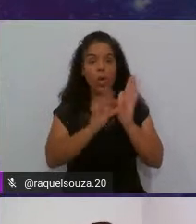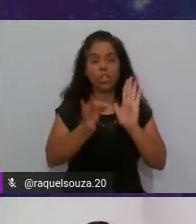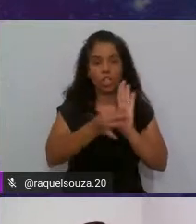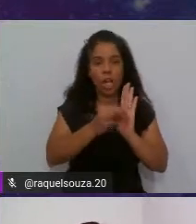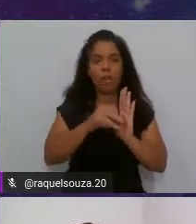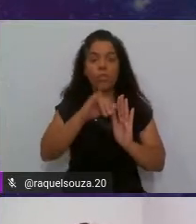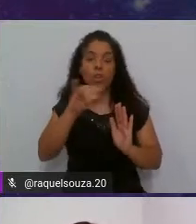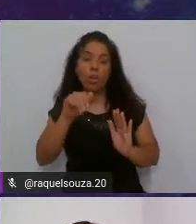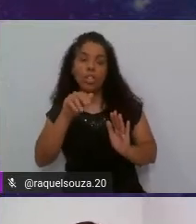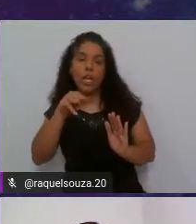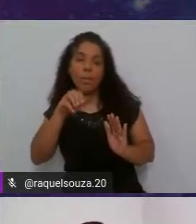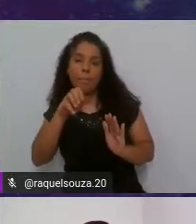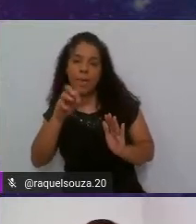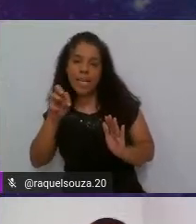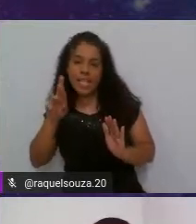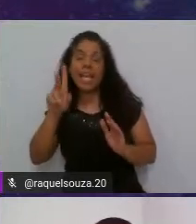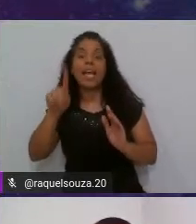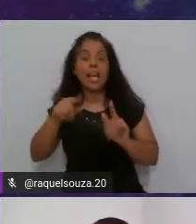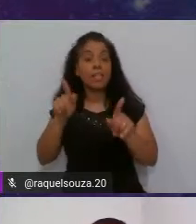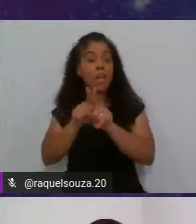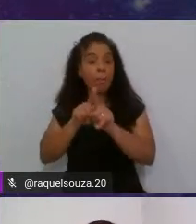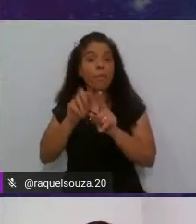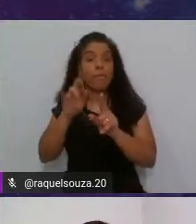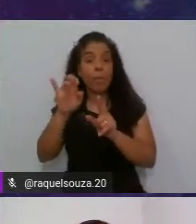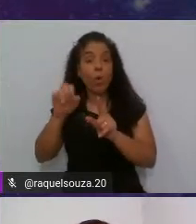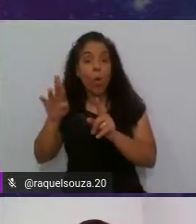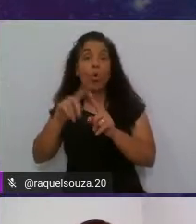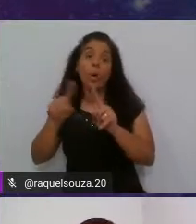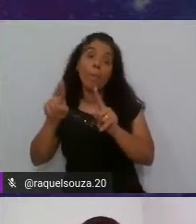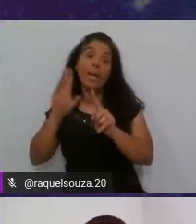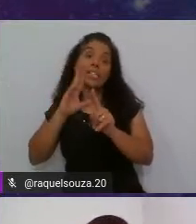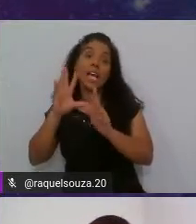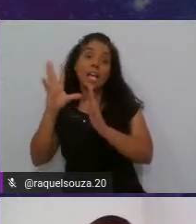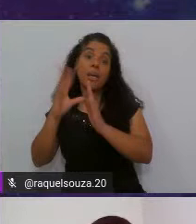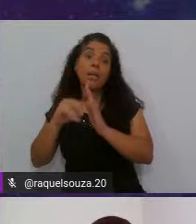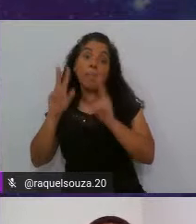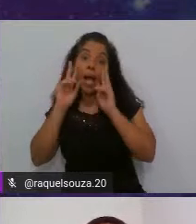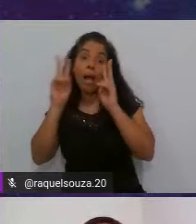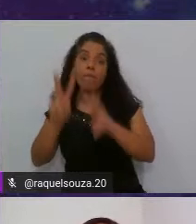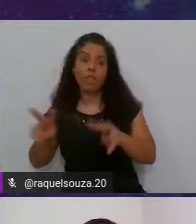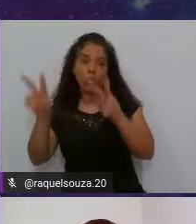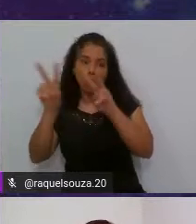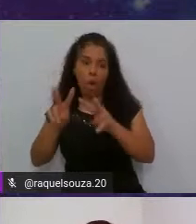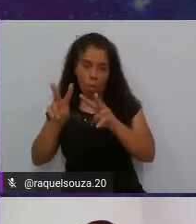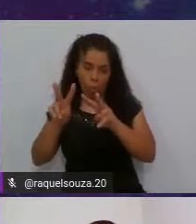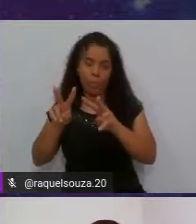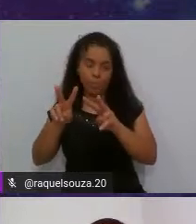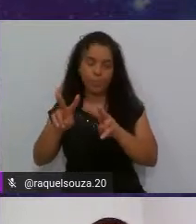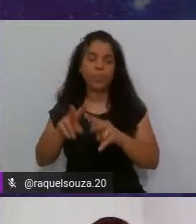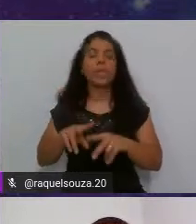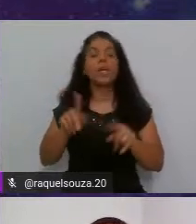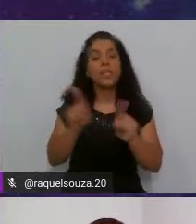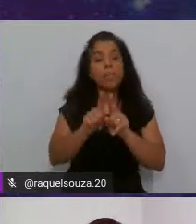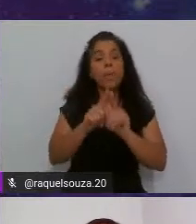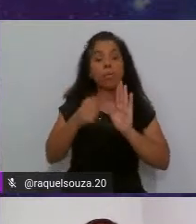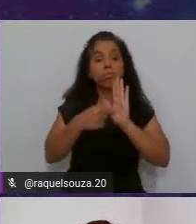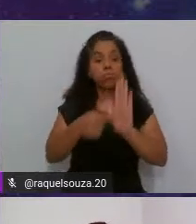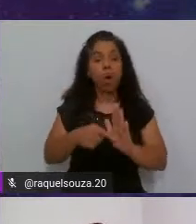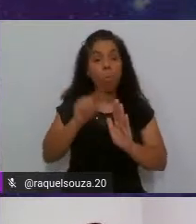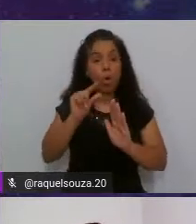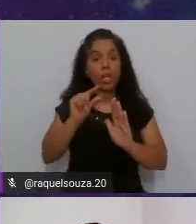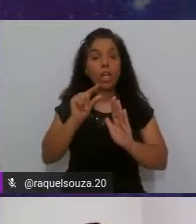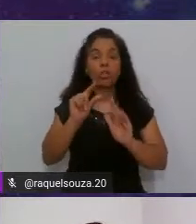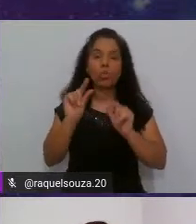JMeeter que é também um framework só que mais pra questão visual em seguida eu vou apresentar pra vocês um pouquinho